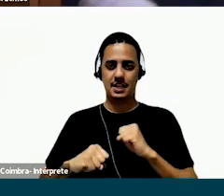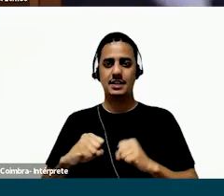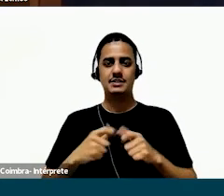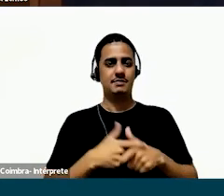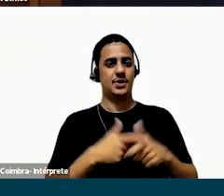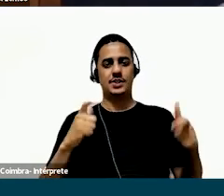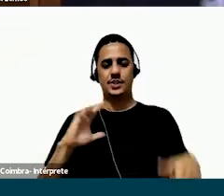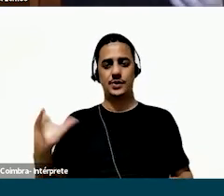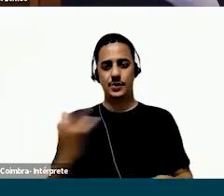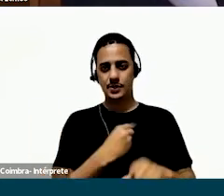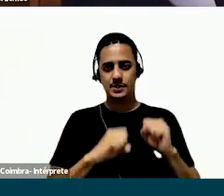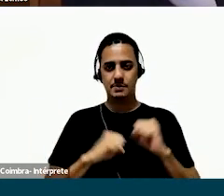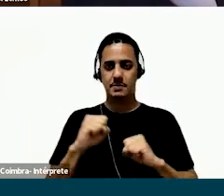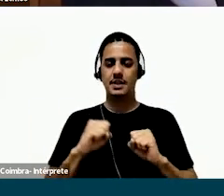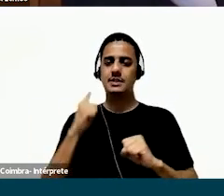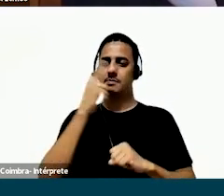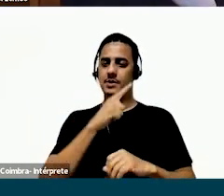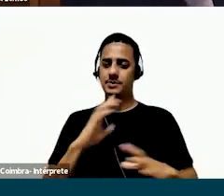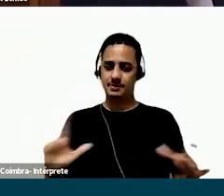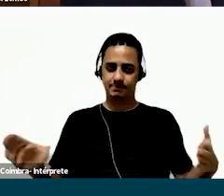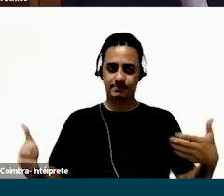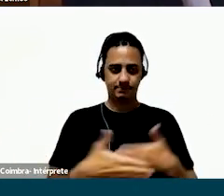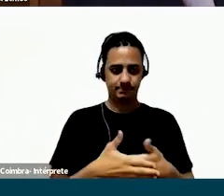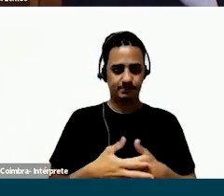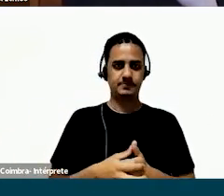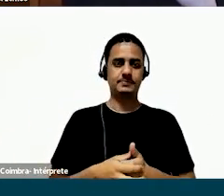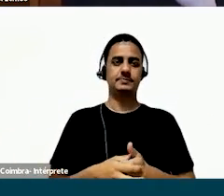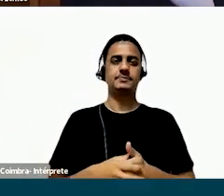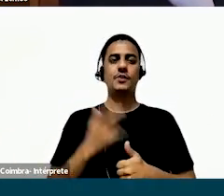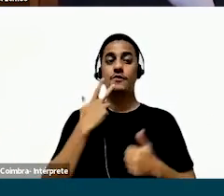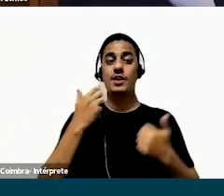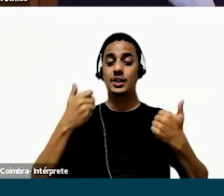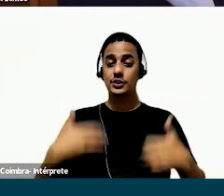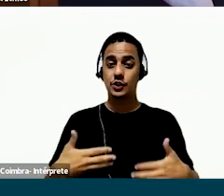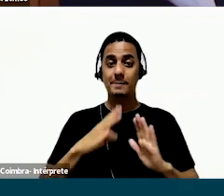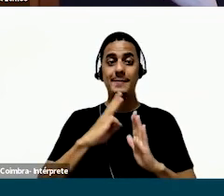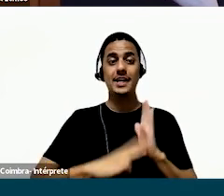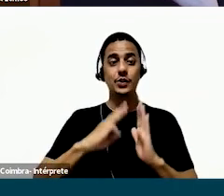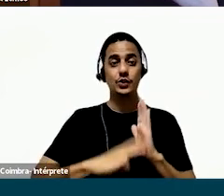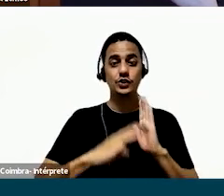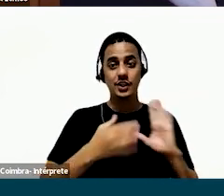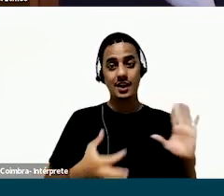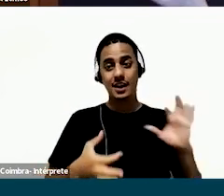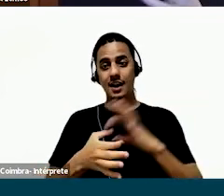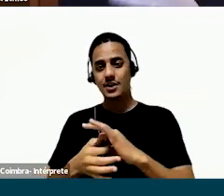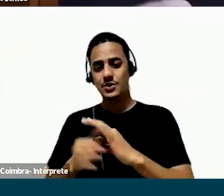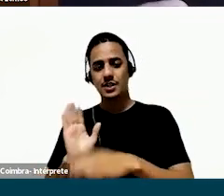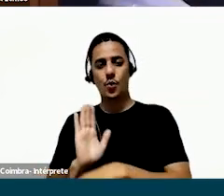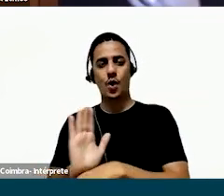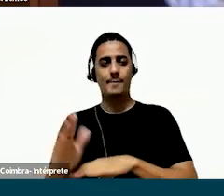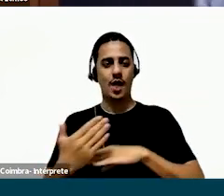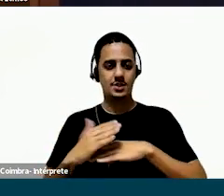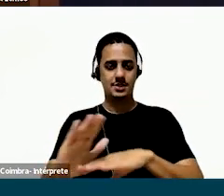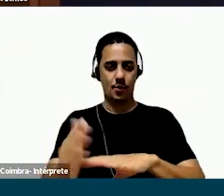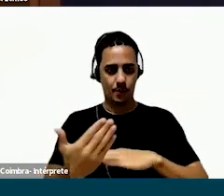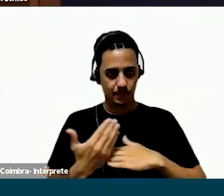Handmade, provavelmente em todas as nossas empresas aqui, para eu fechar essa apresentação. Eu vou abordar um pouco sobre a metodologia